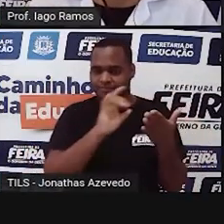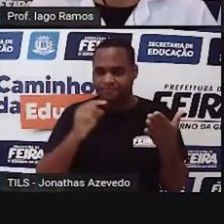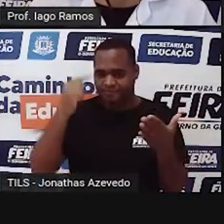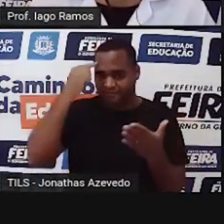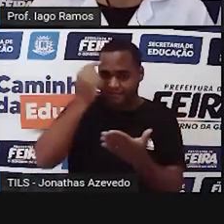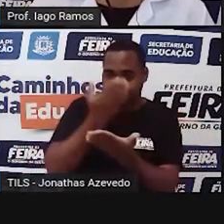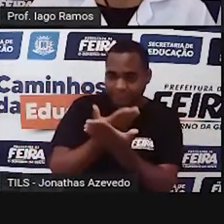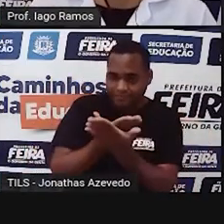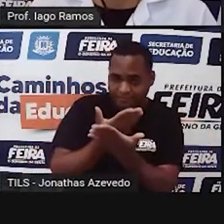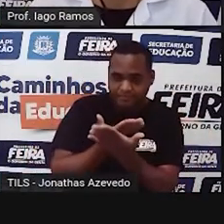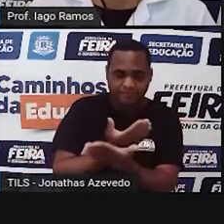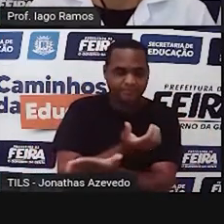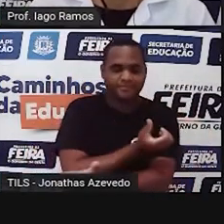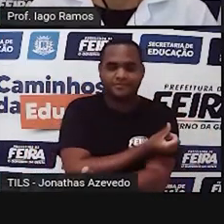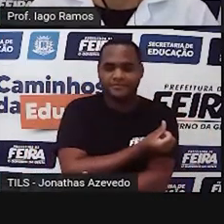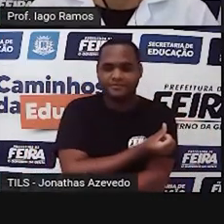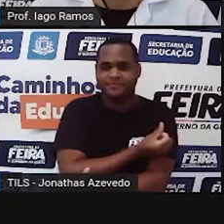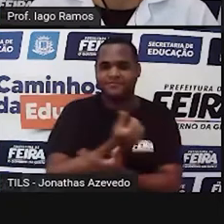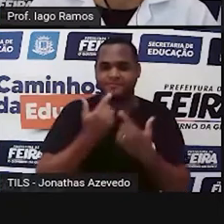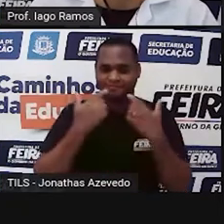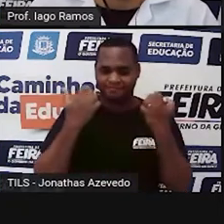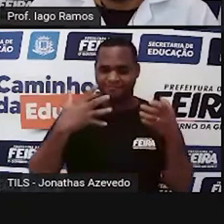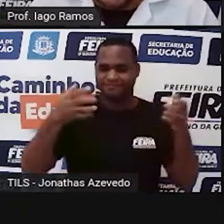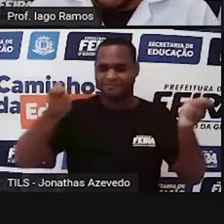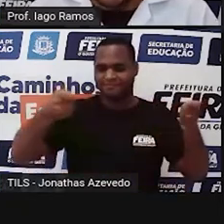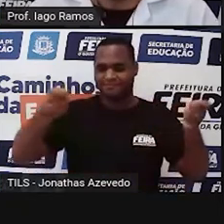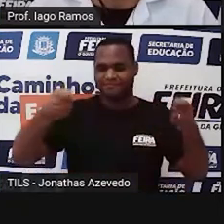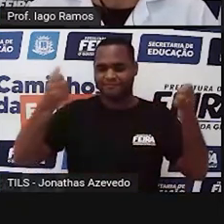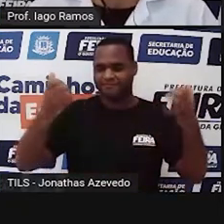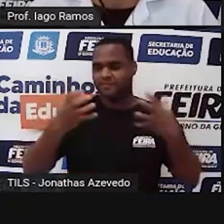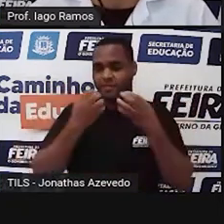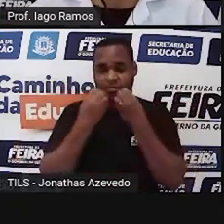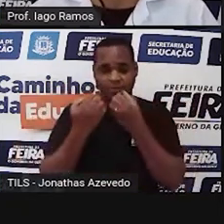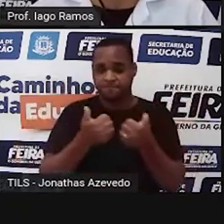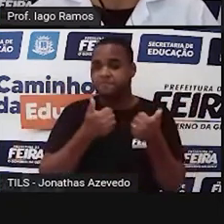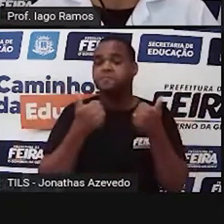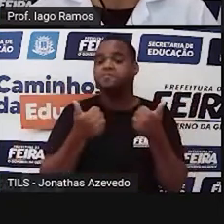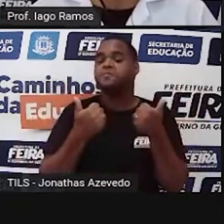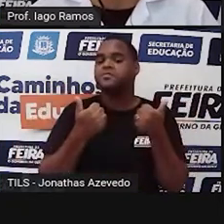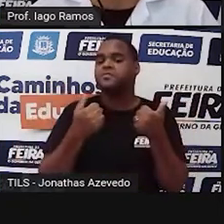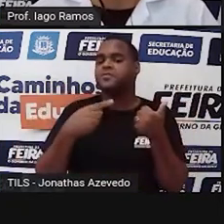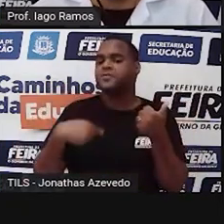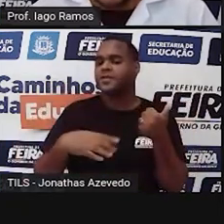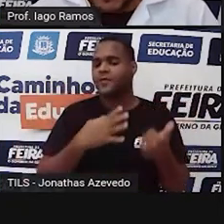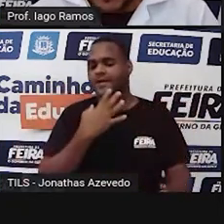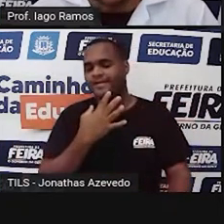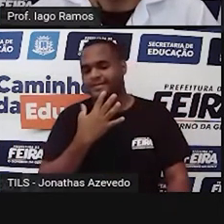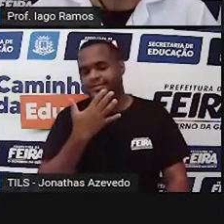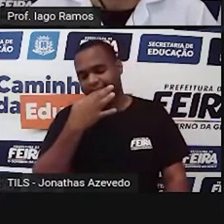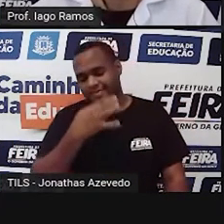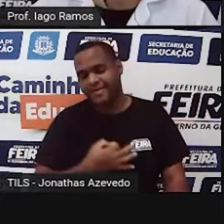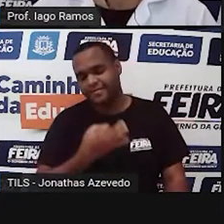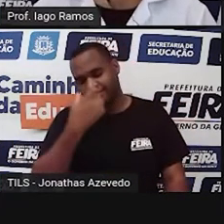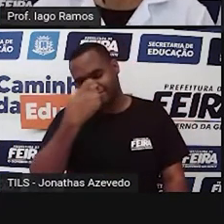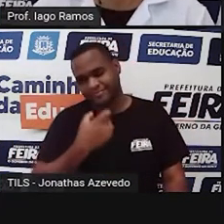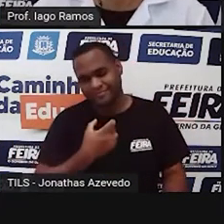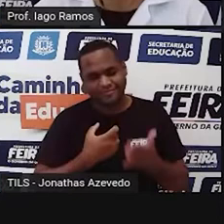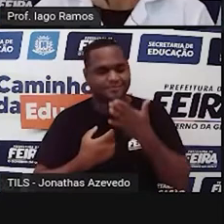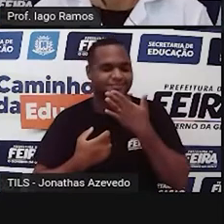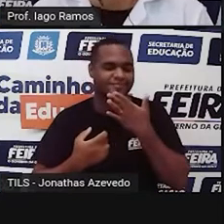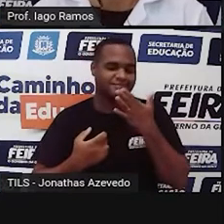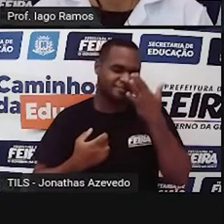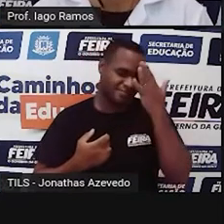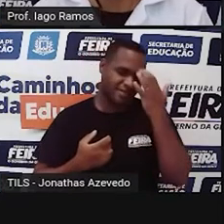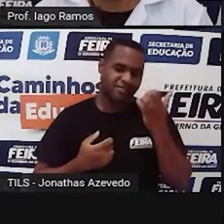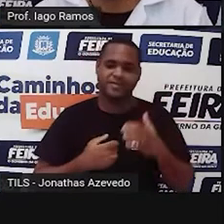estudante do sexto ano, pois é. Bom, você já me conhece, com certeza, né? Mas